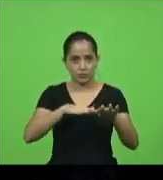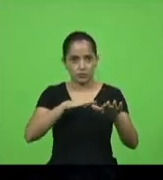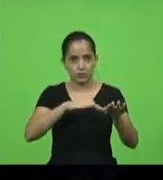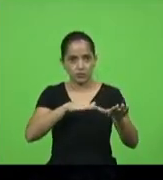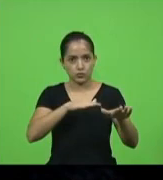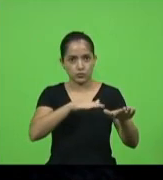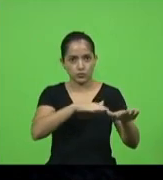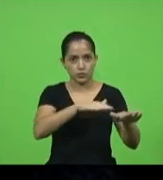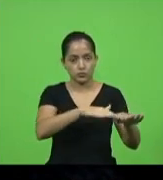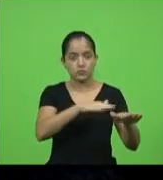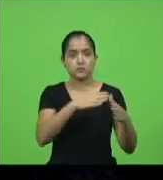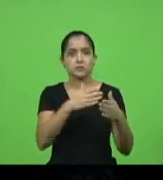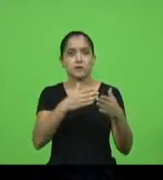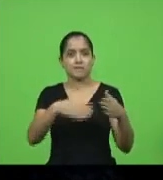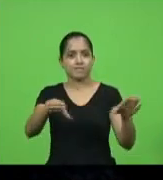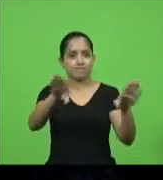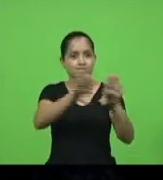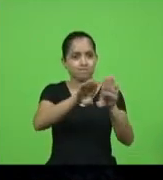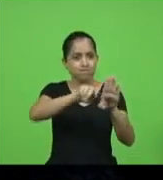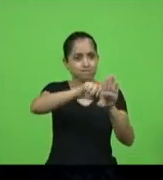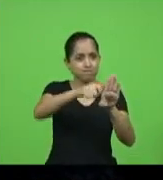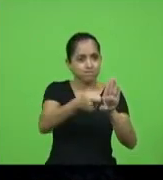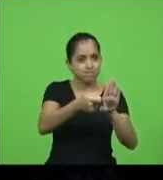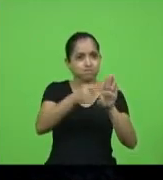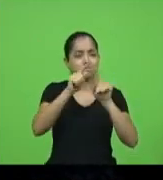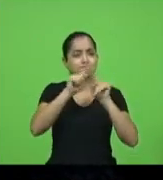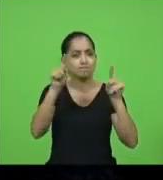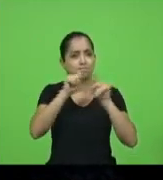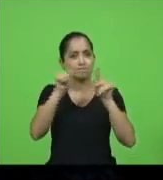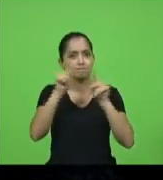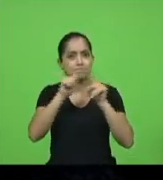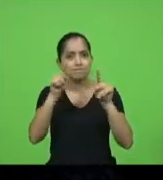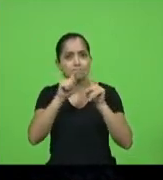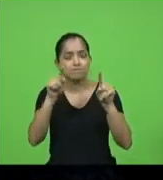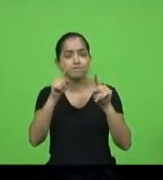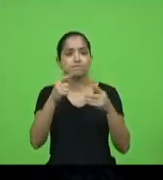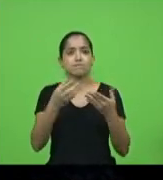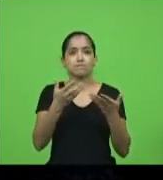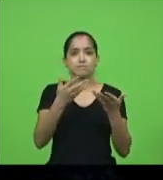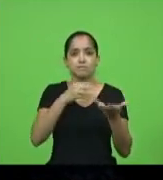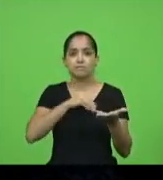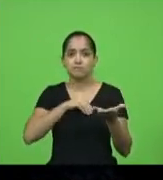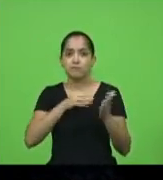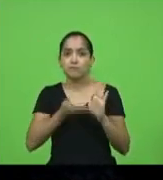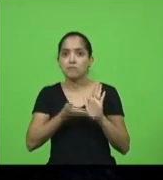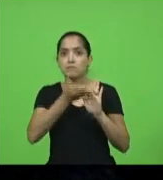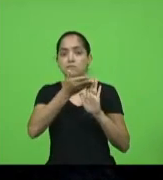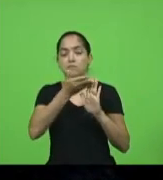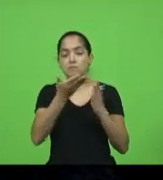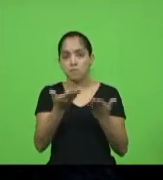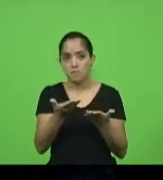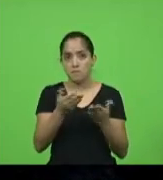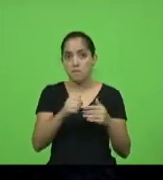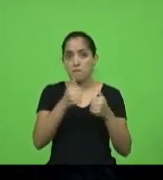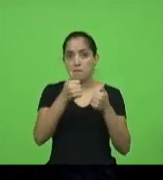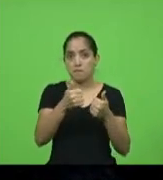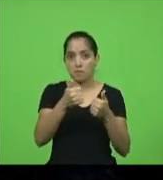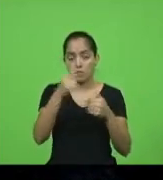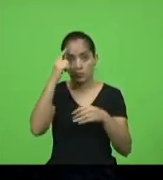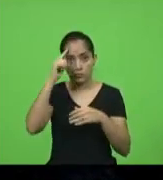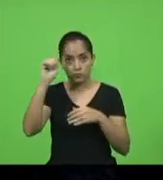trancadas porque reclamavam e cobravam melhores condições de salário e de trabalho no dia estavam fazendo